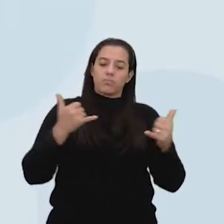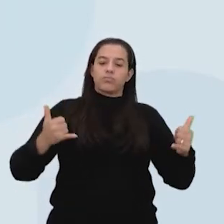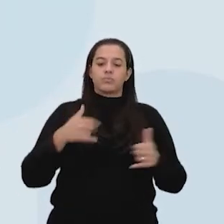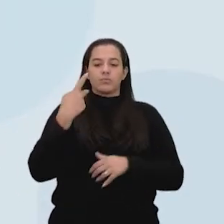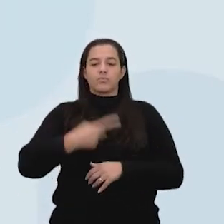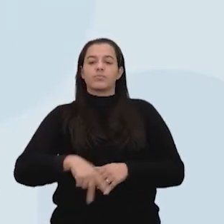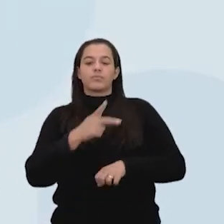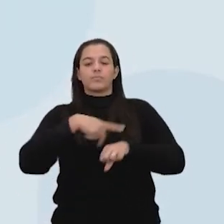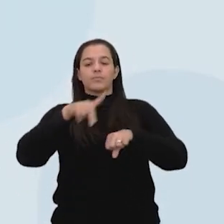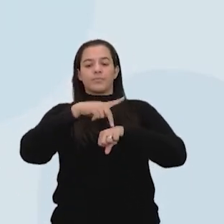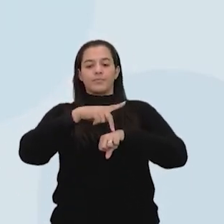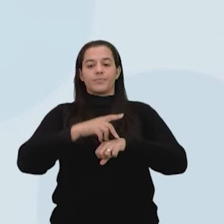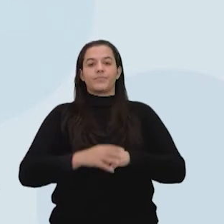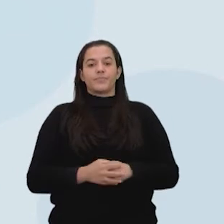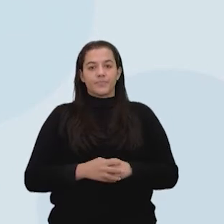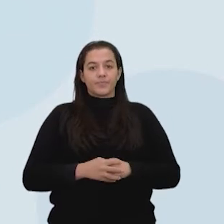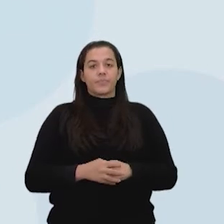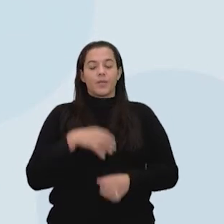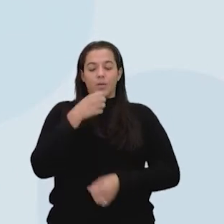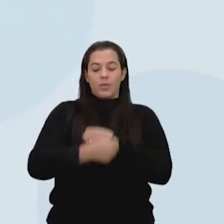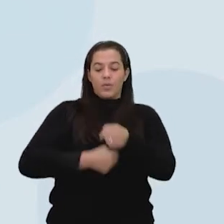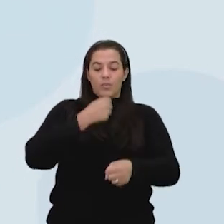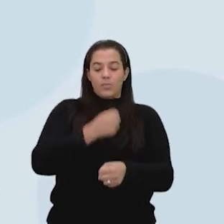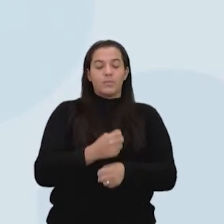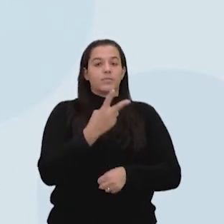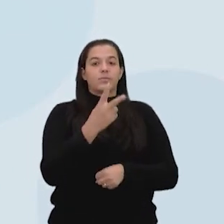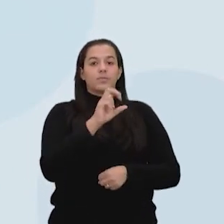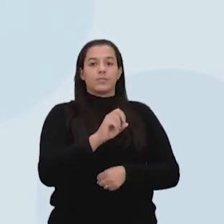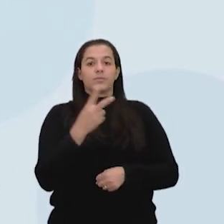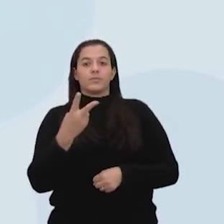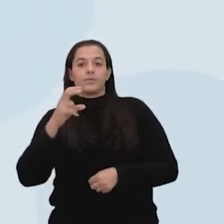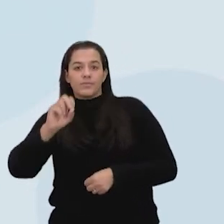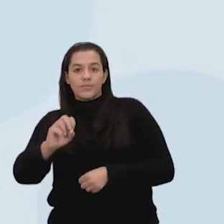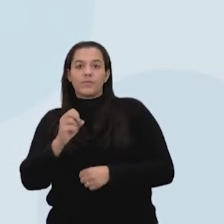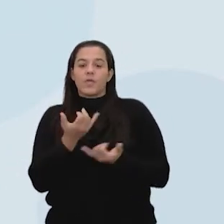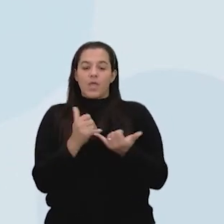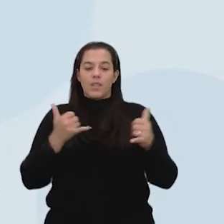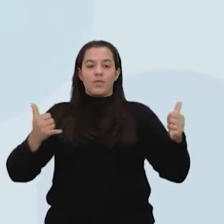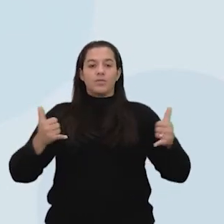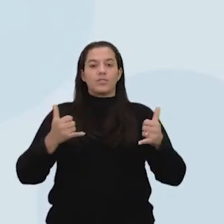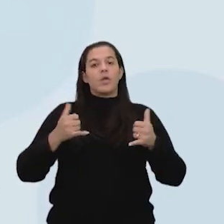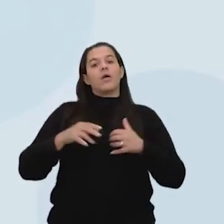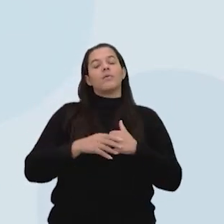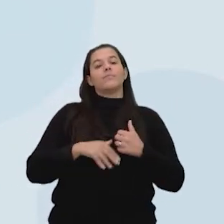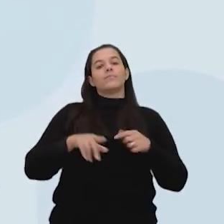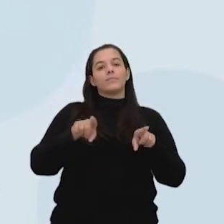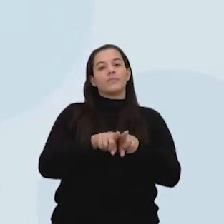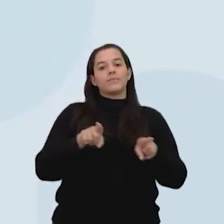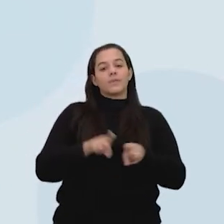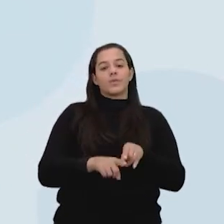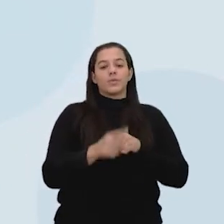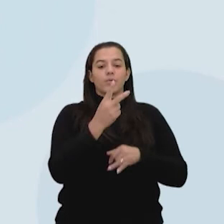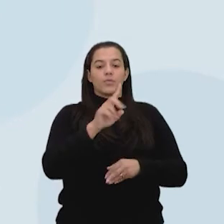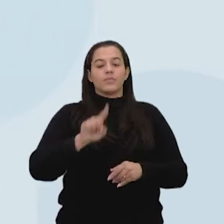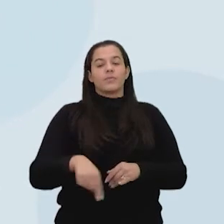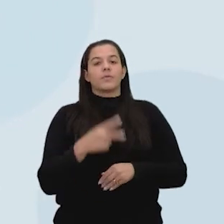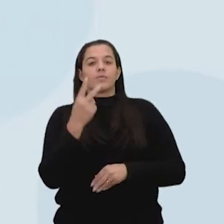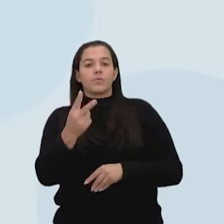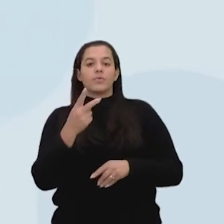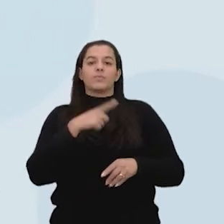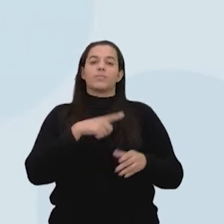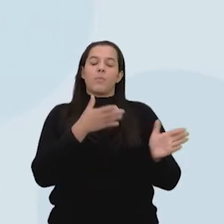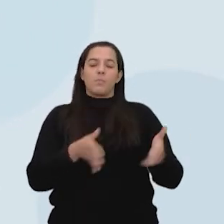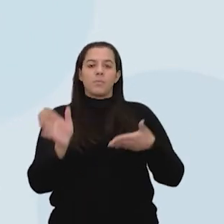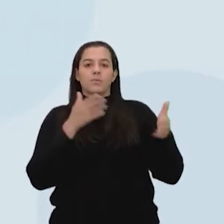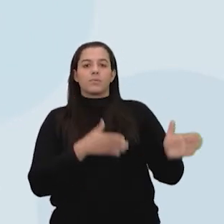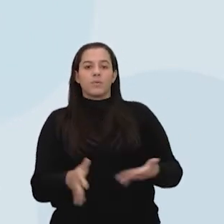país. Em 2020, a energia nuclear contribuiu com 2,2% da produção